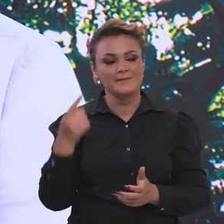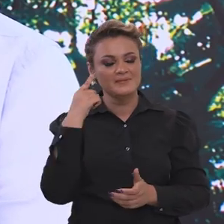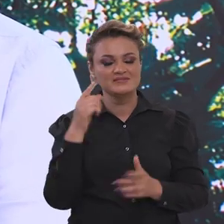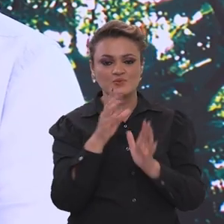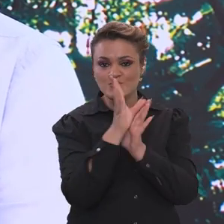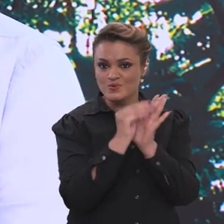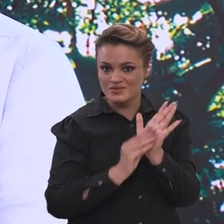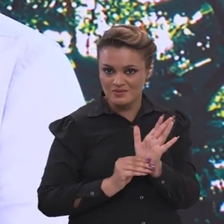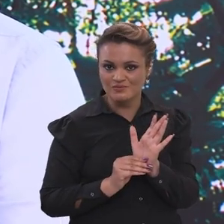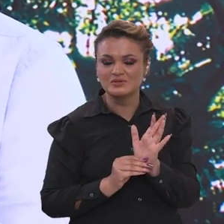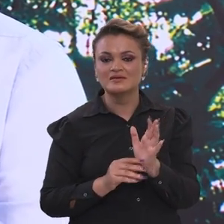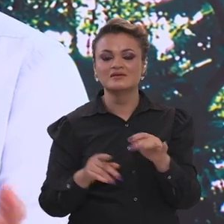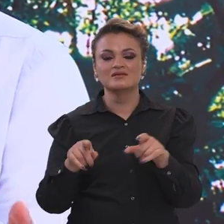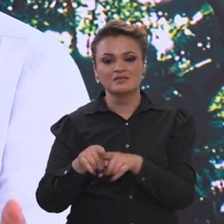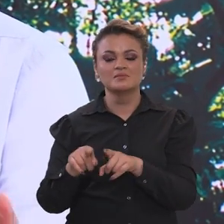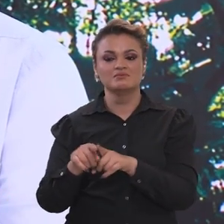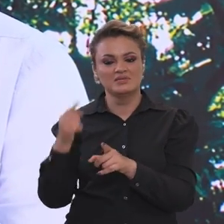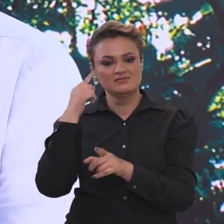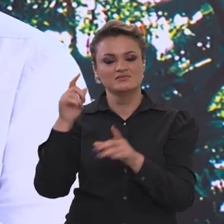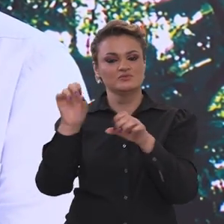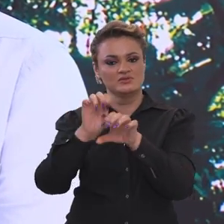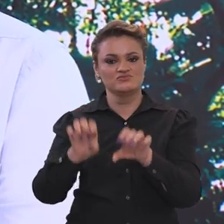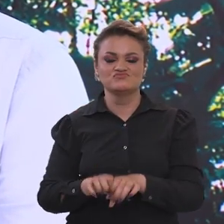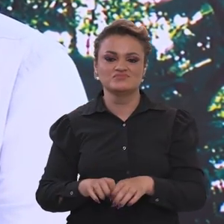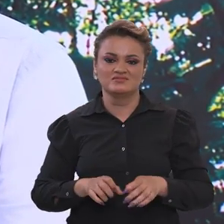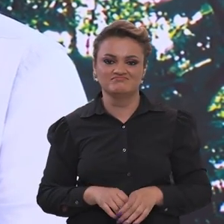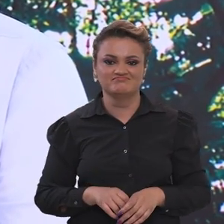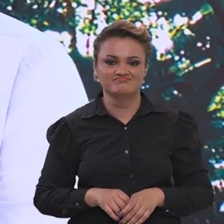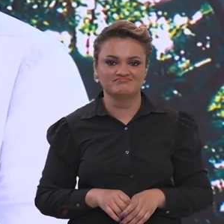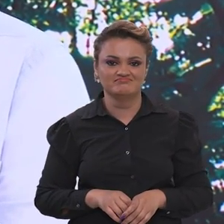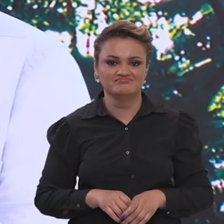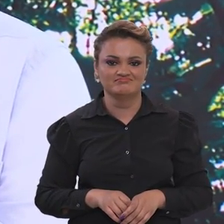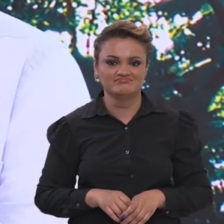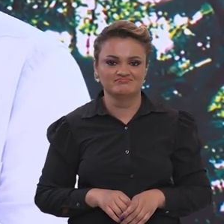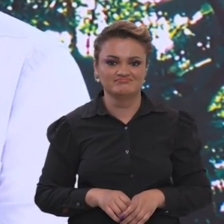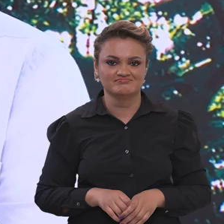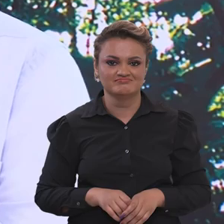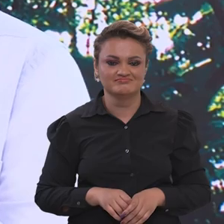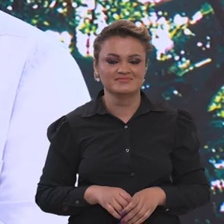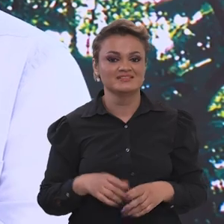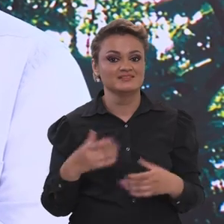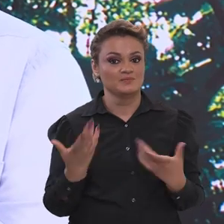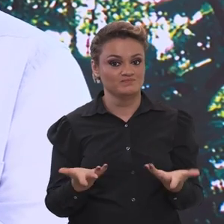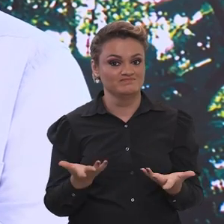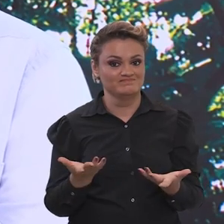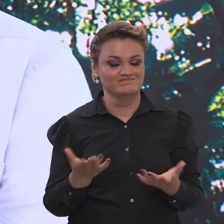do ponto de vista do conteúdo, quanto do ponto de vista da infraestrutura. Então, agora,